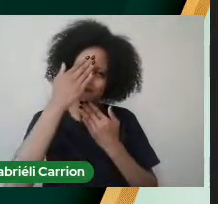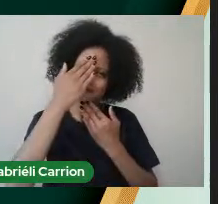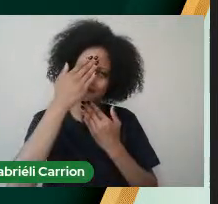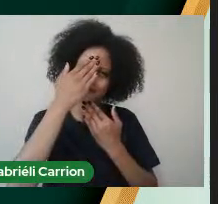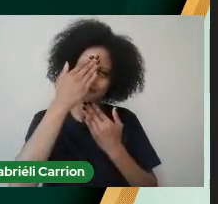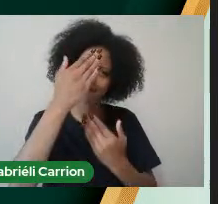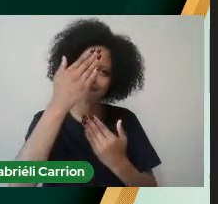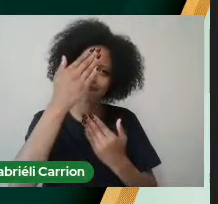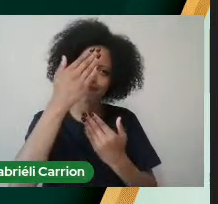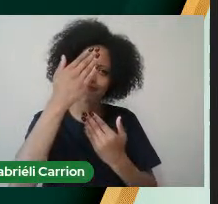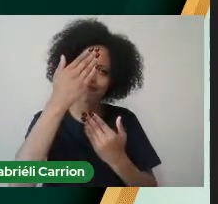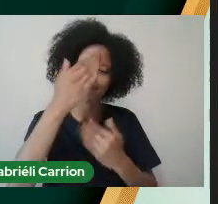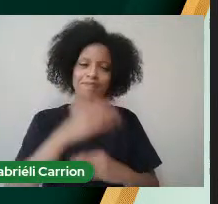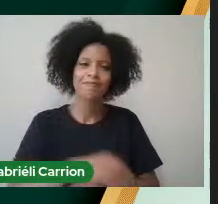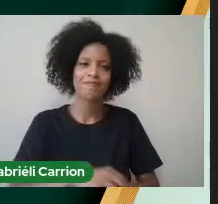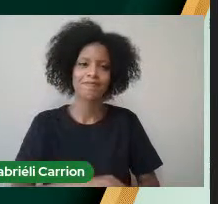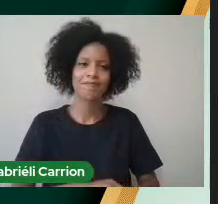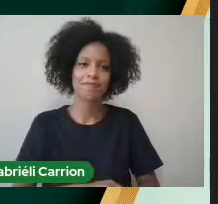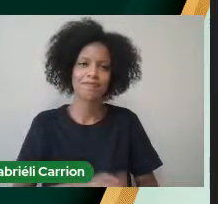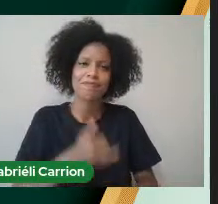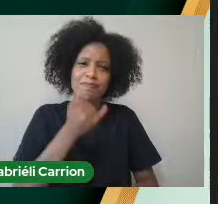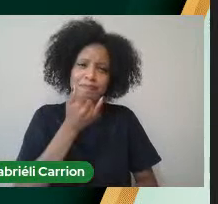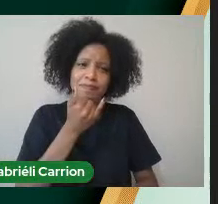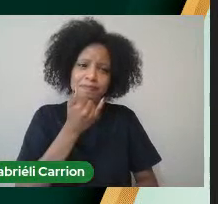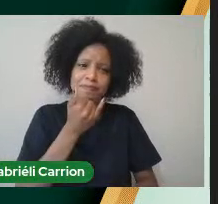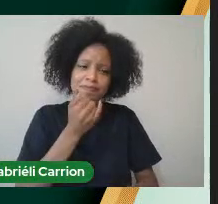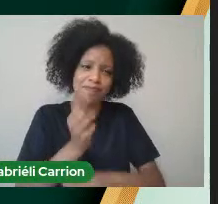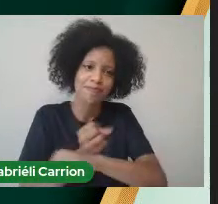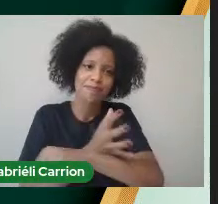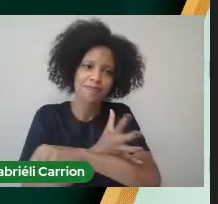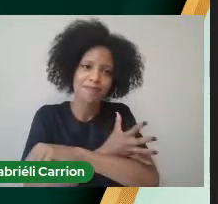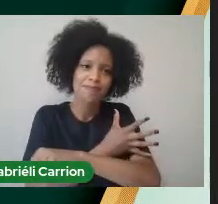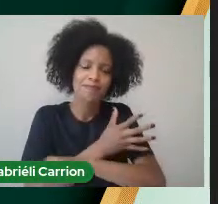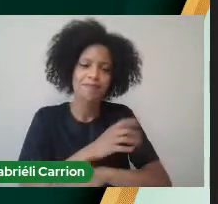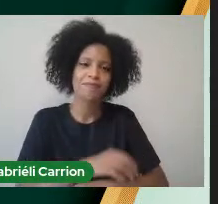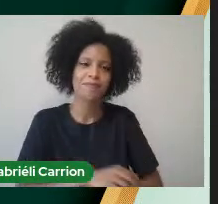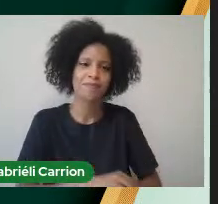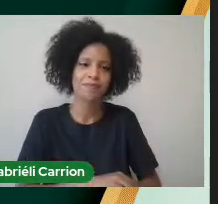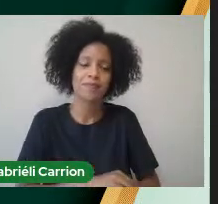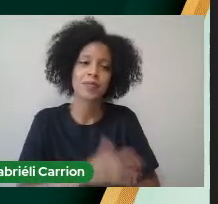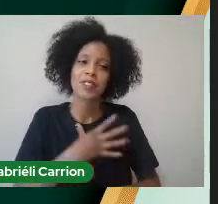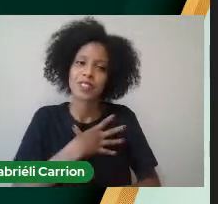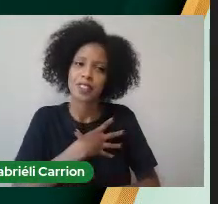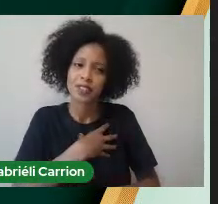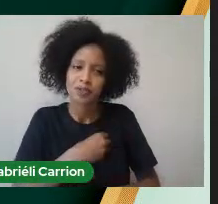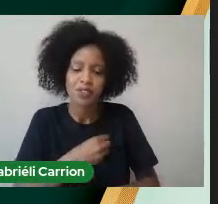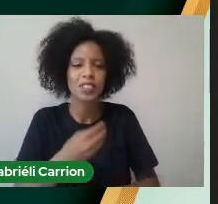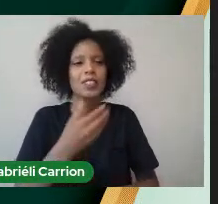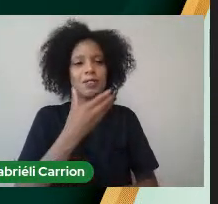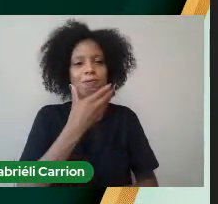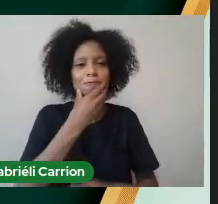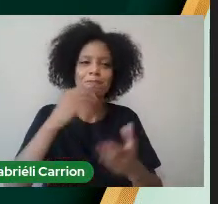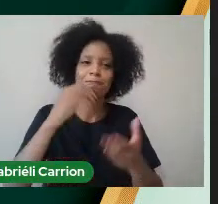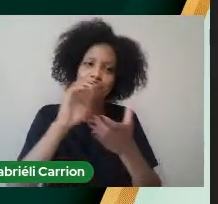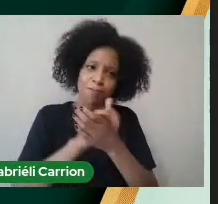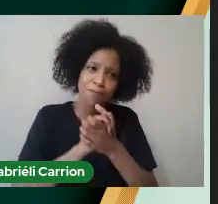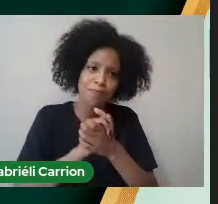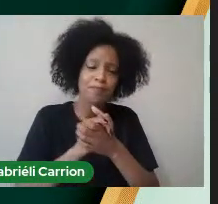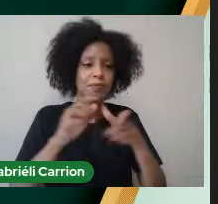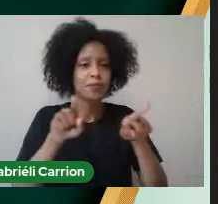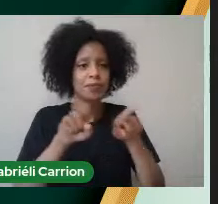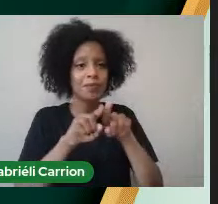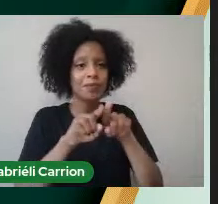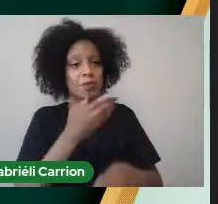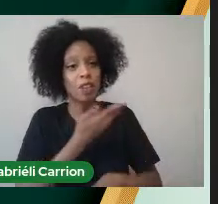Ai desculpa A minha filha E meu esposo Aos meus amigos